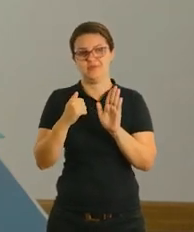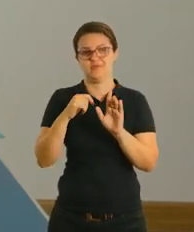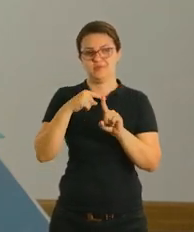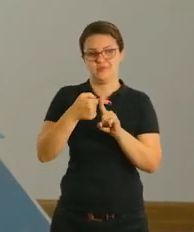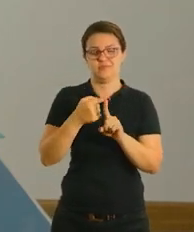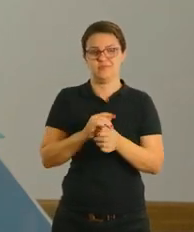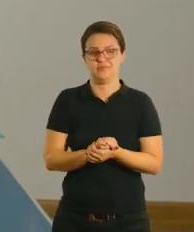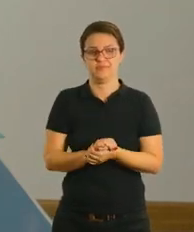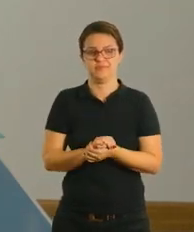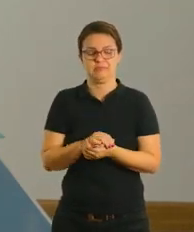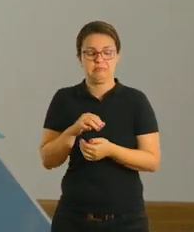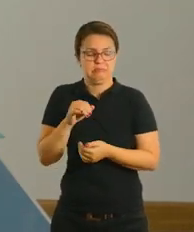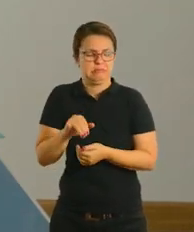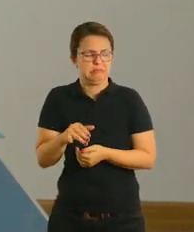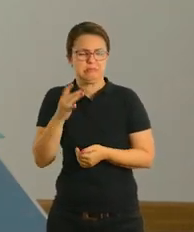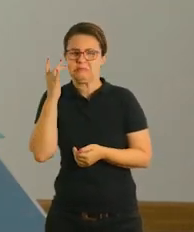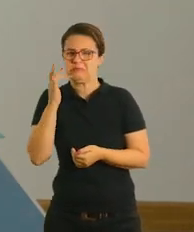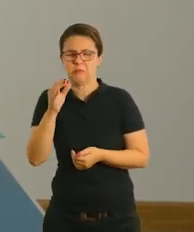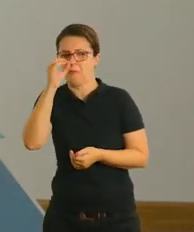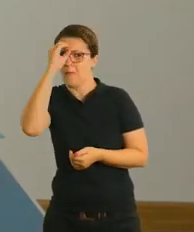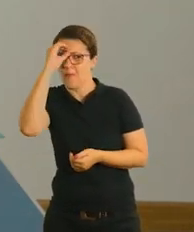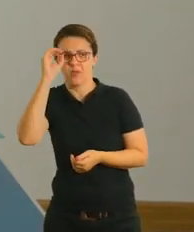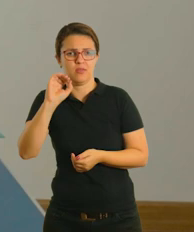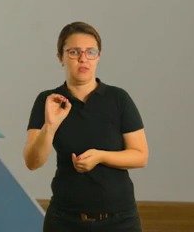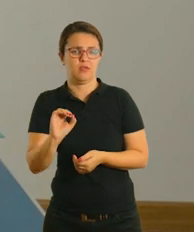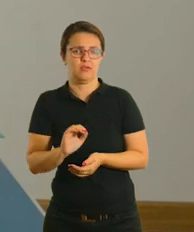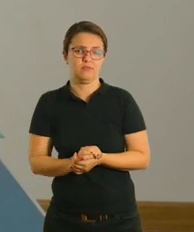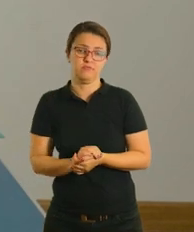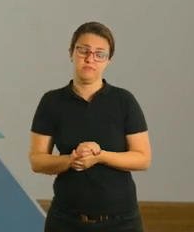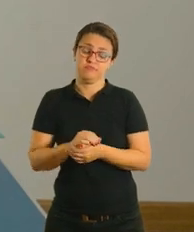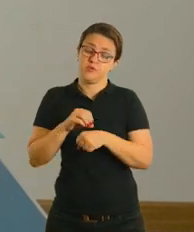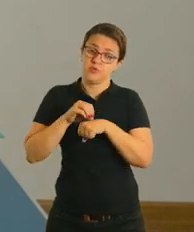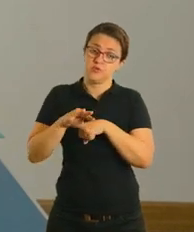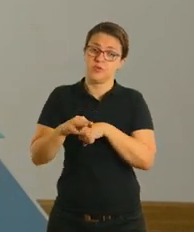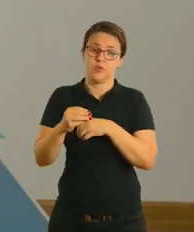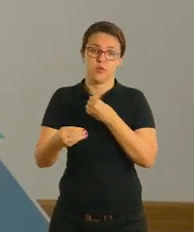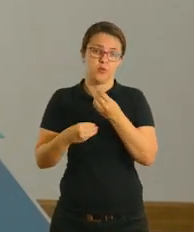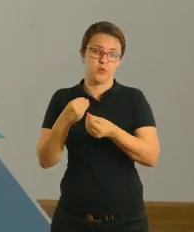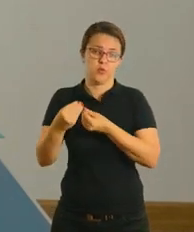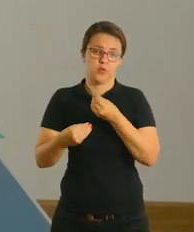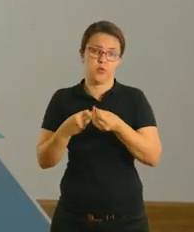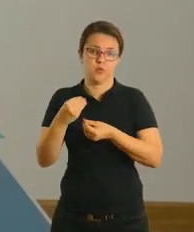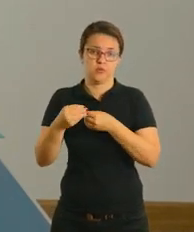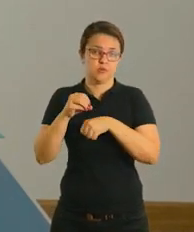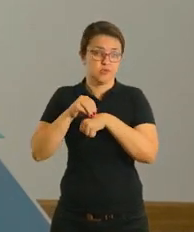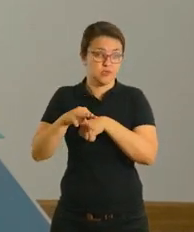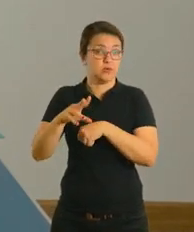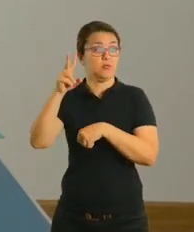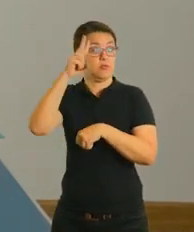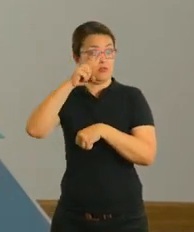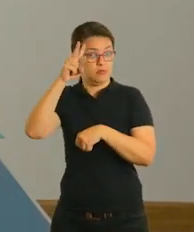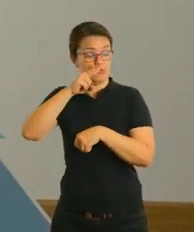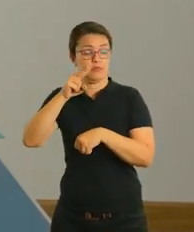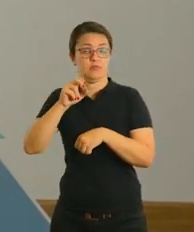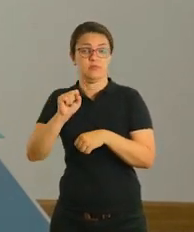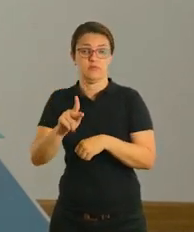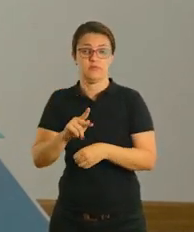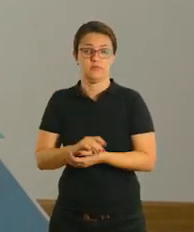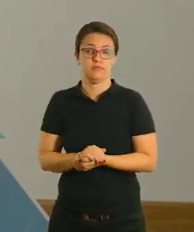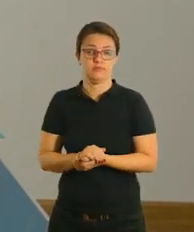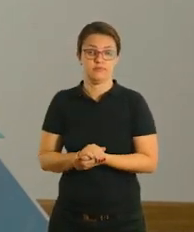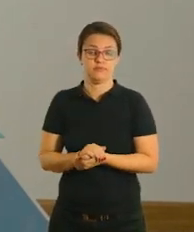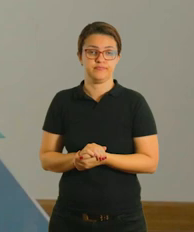vê os detalhes, não dedica, caso ele não lembre mesmo, aí depois eu vou te dar uma sugestão de como você pode dar dicas para ele lembrar, ok?